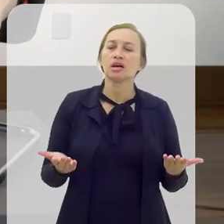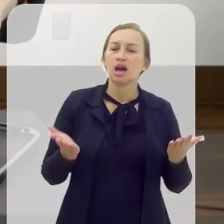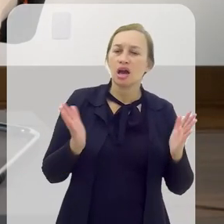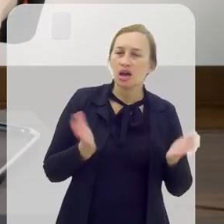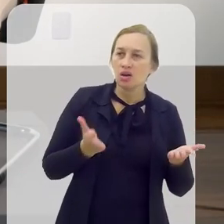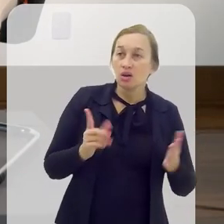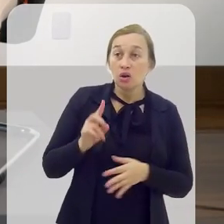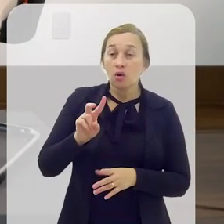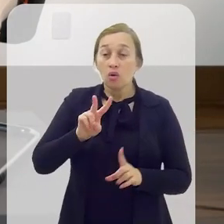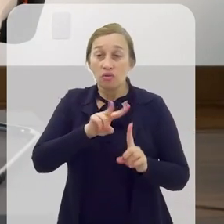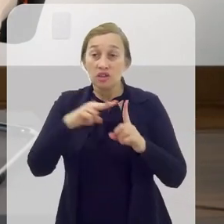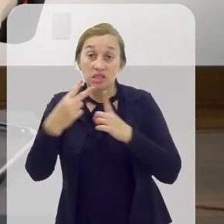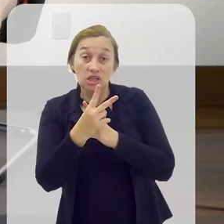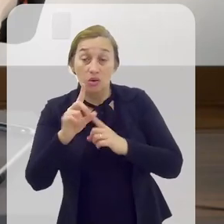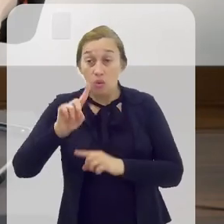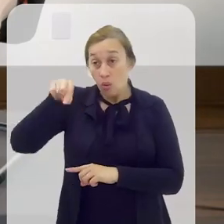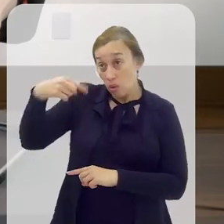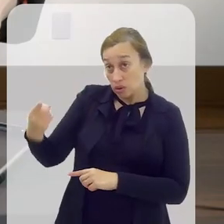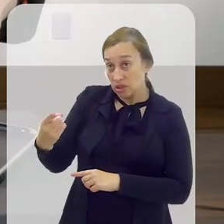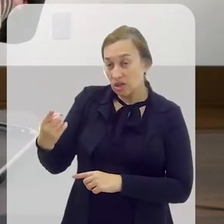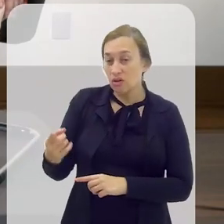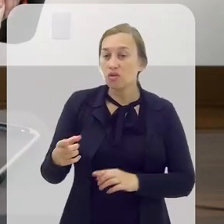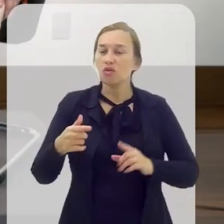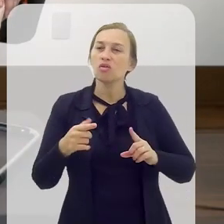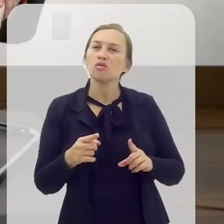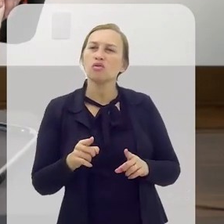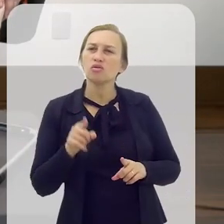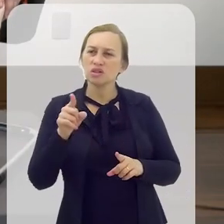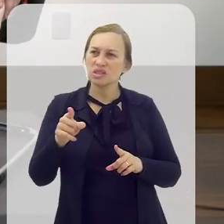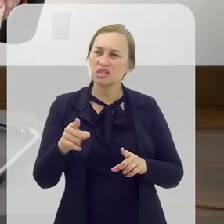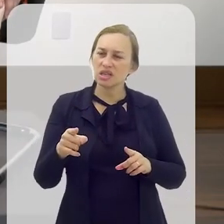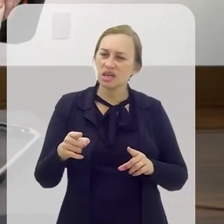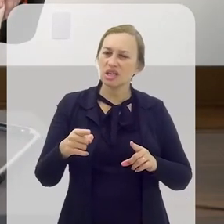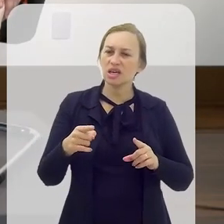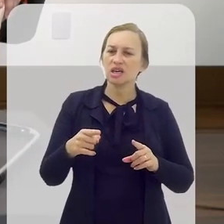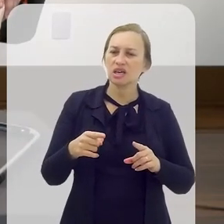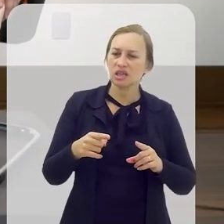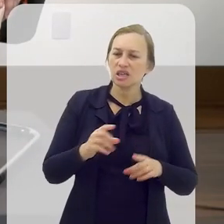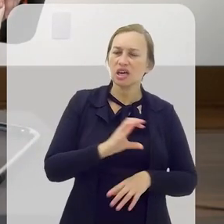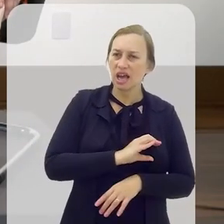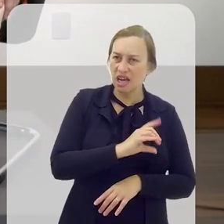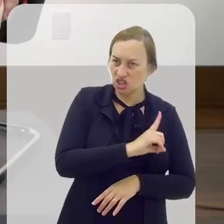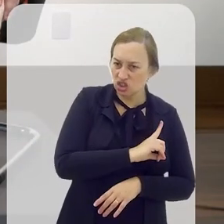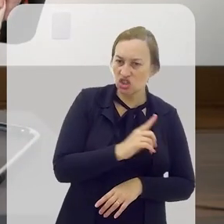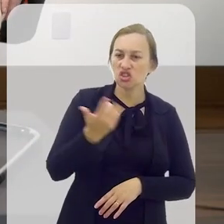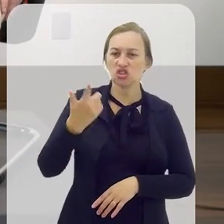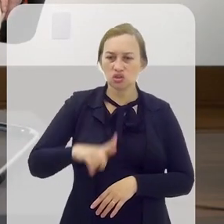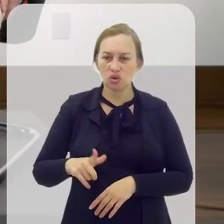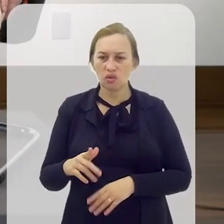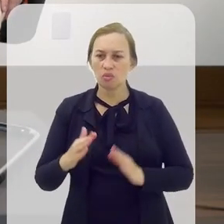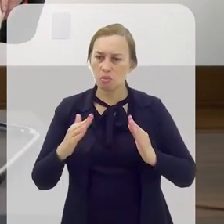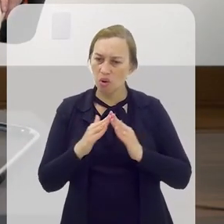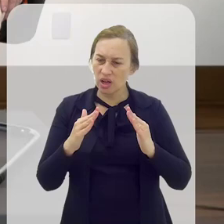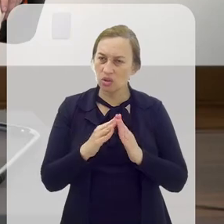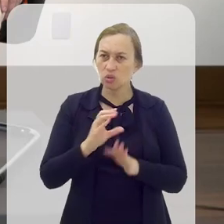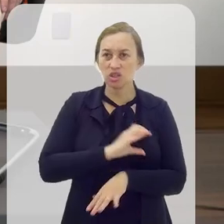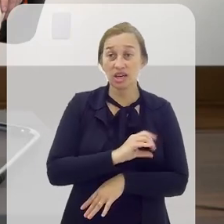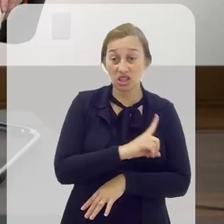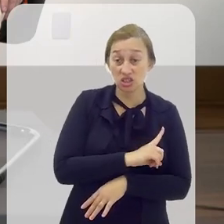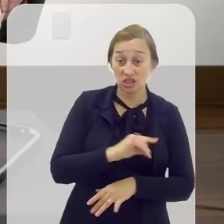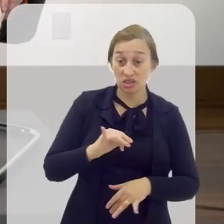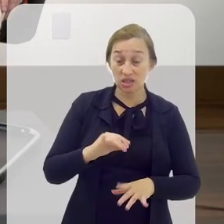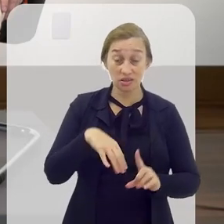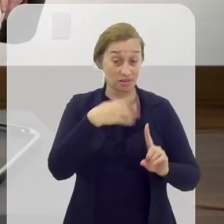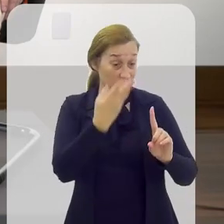Goméia. Só que agora com outro olhar. Você traz Caxias de novo. É isso. Quer dizer, o morador de